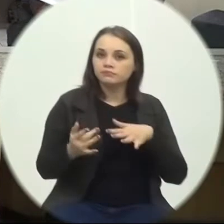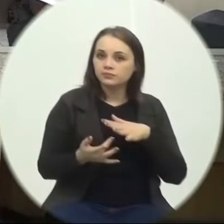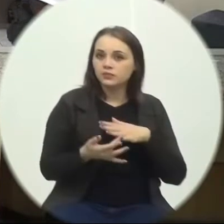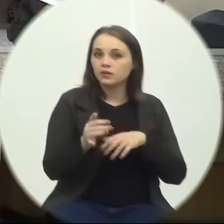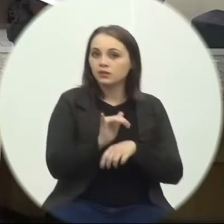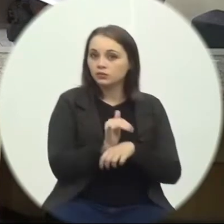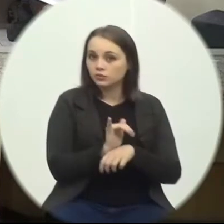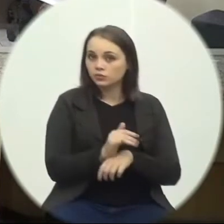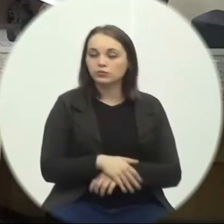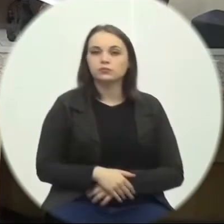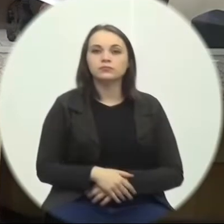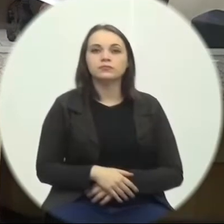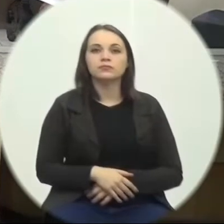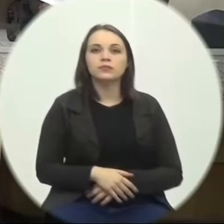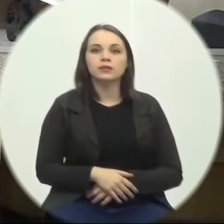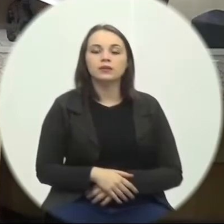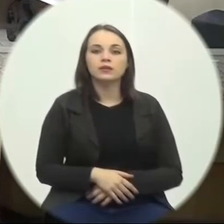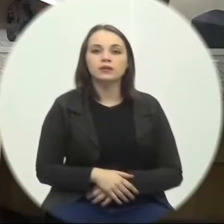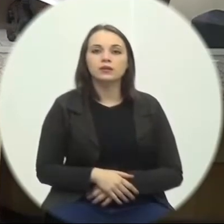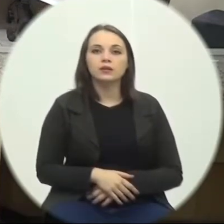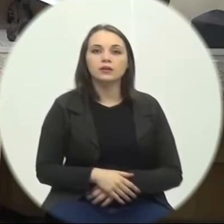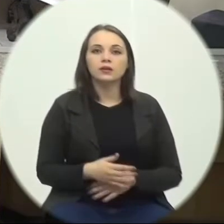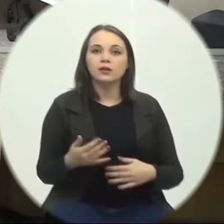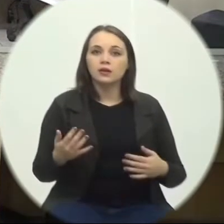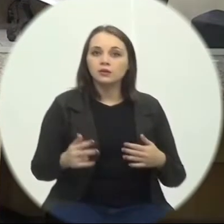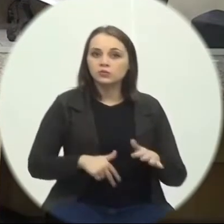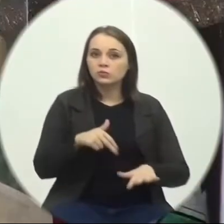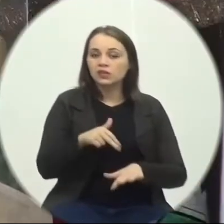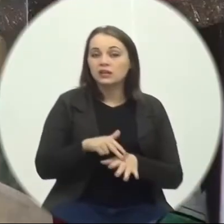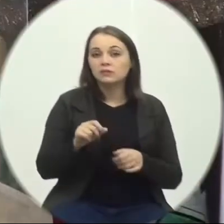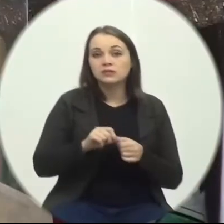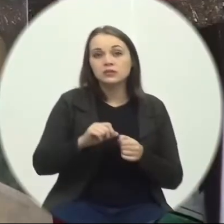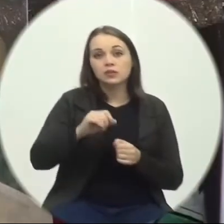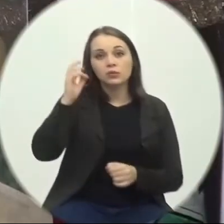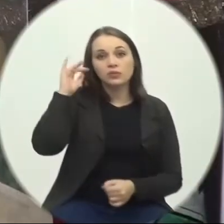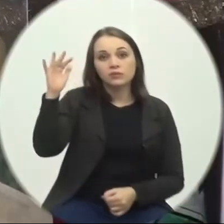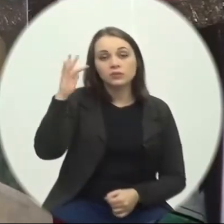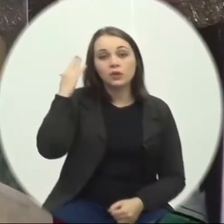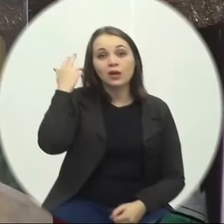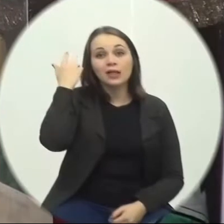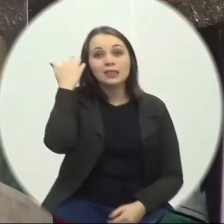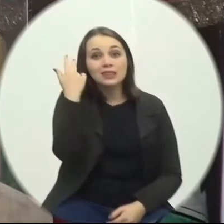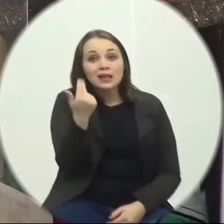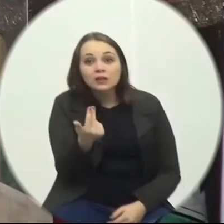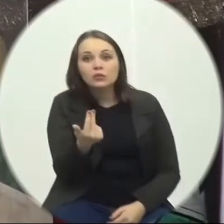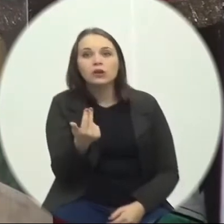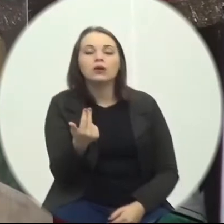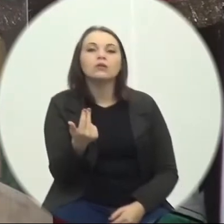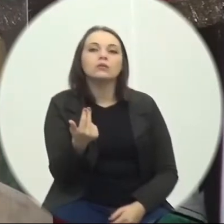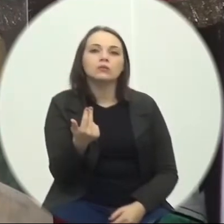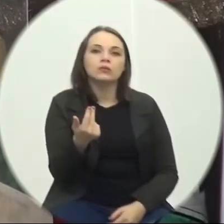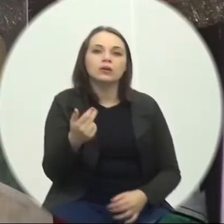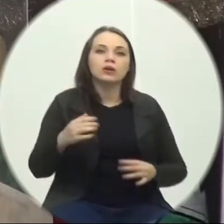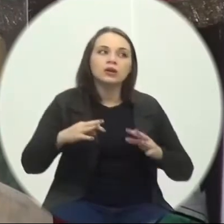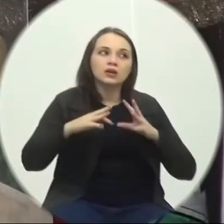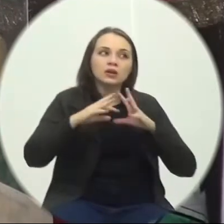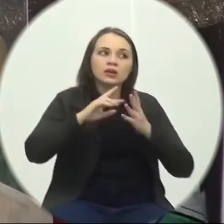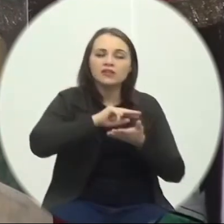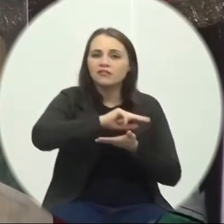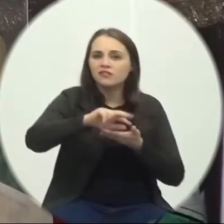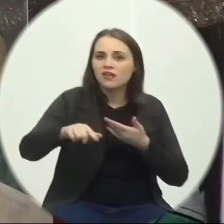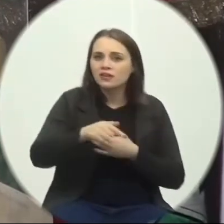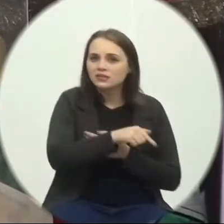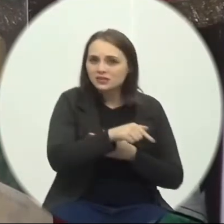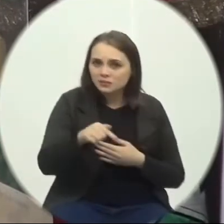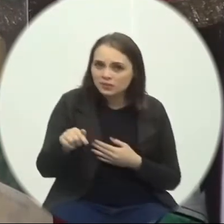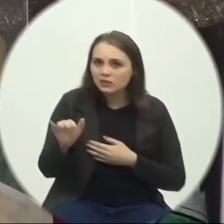Eu venho trazer Um pouco de Uma reflexão Natural E acho que tem Sido unânime Há muitas semanas Aqui